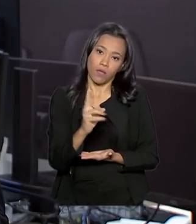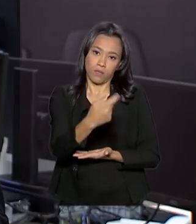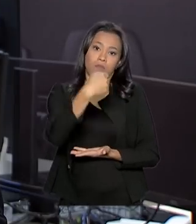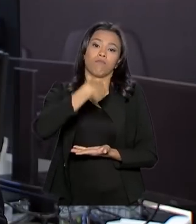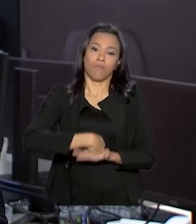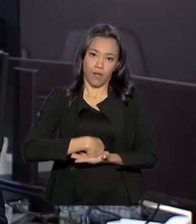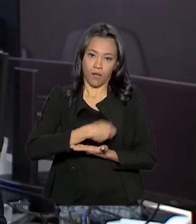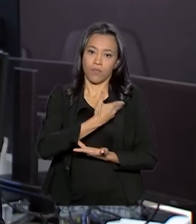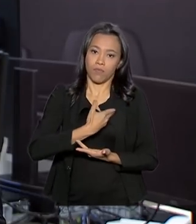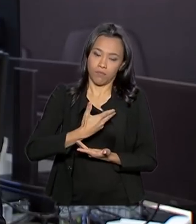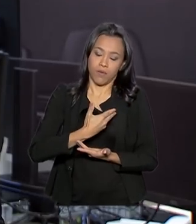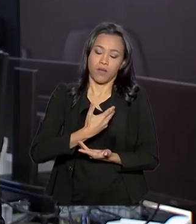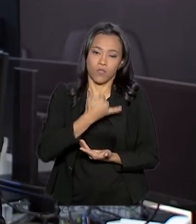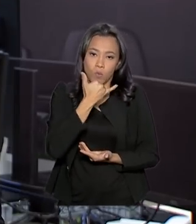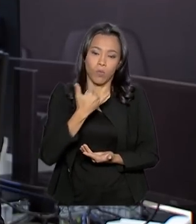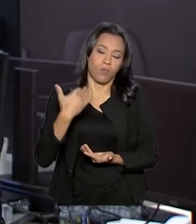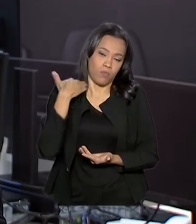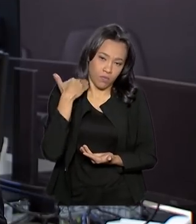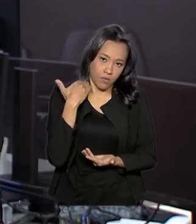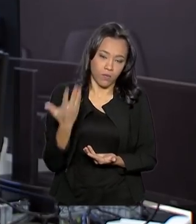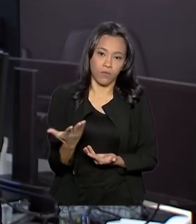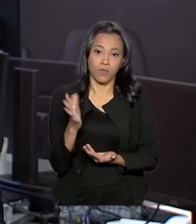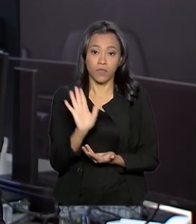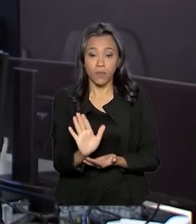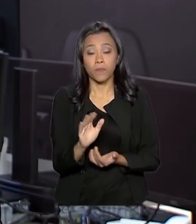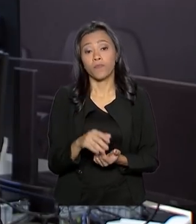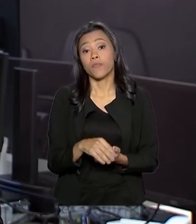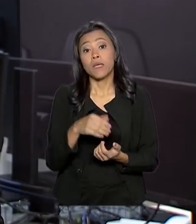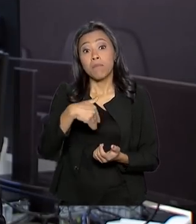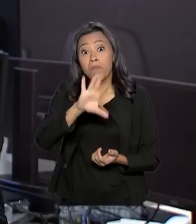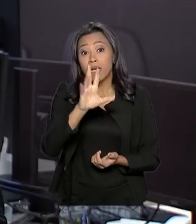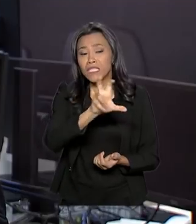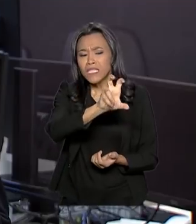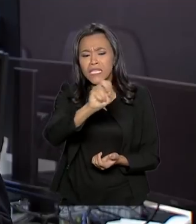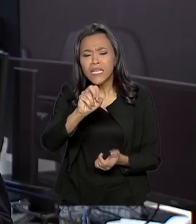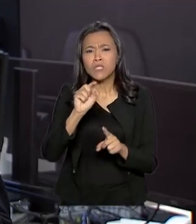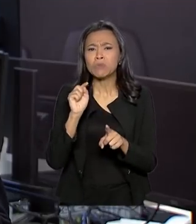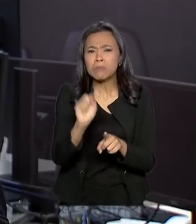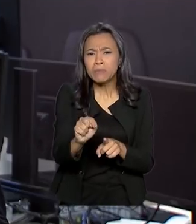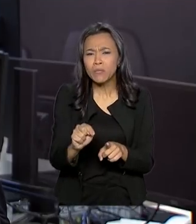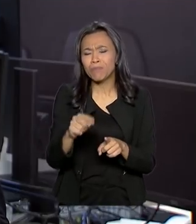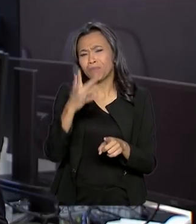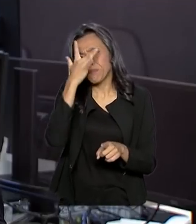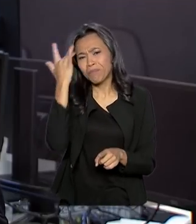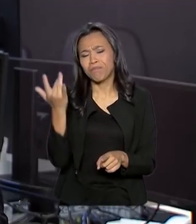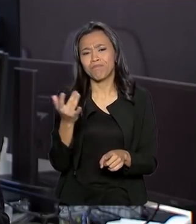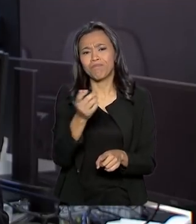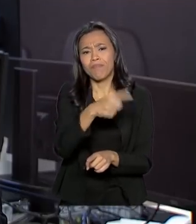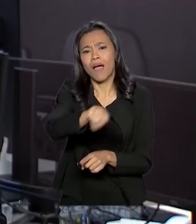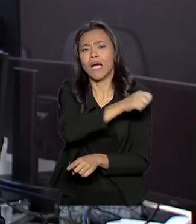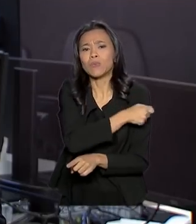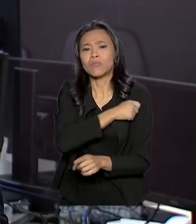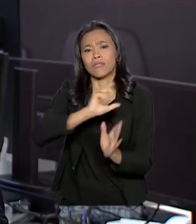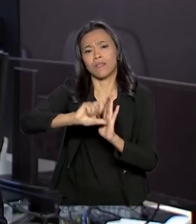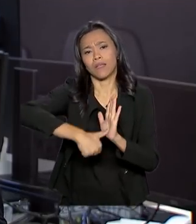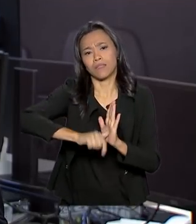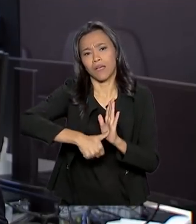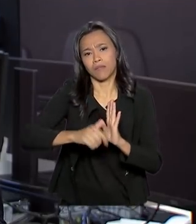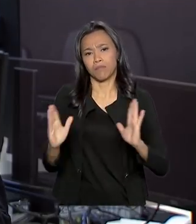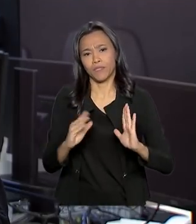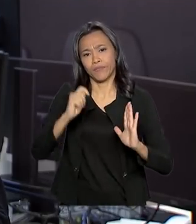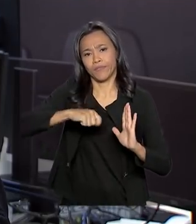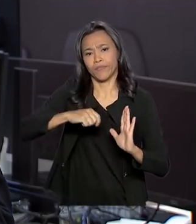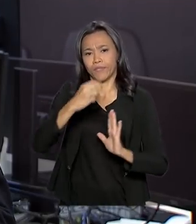mensalidade terá valor mínimo de 200 reais. Mais de 500 mil estudantes estão com as parcelas atrasadas há mais de três meses. Os